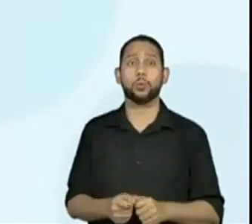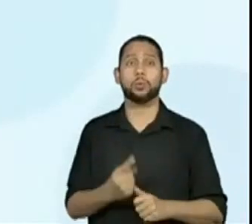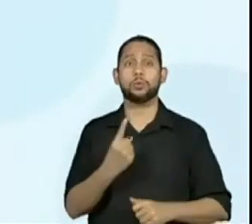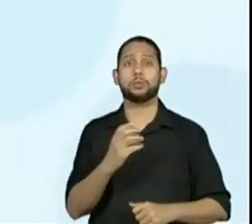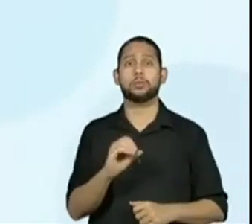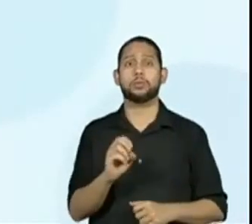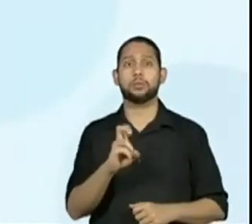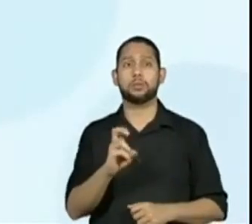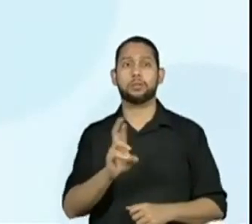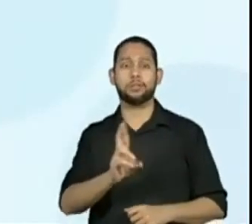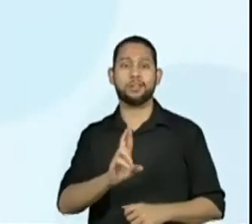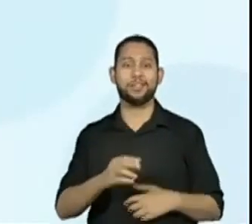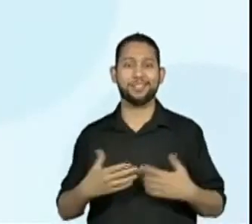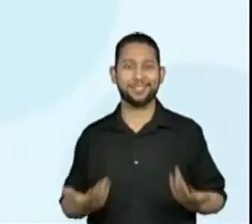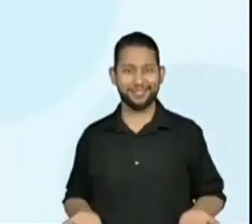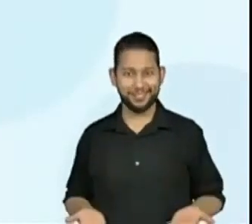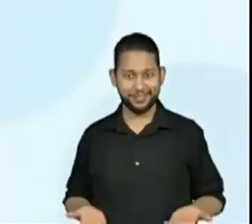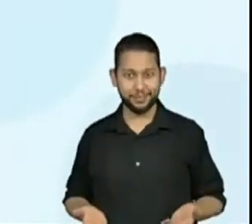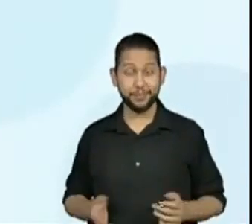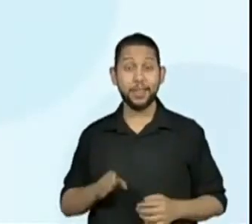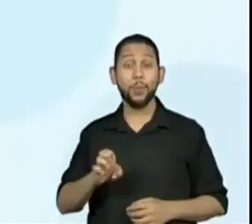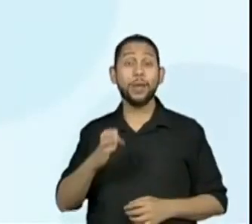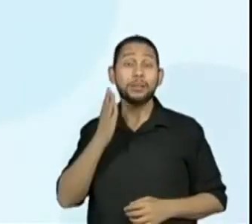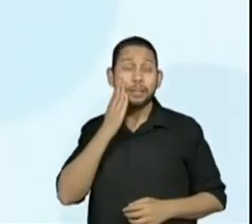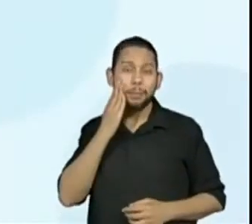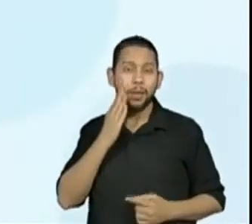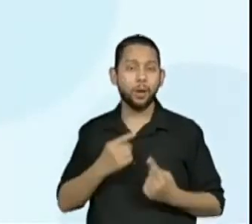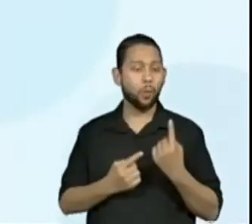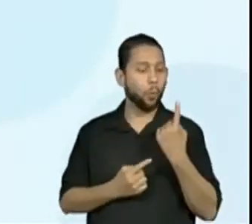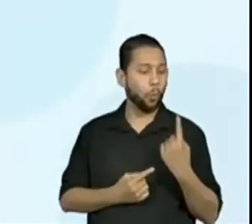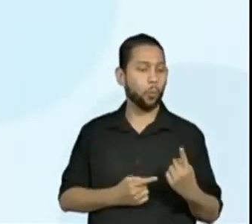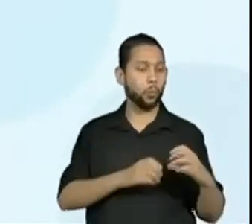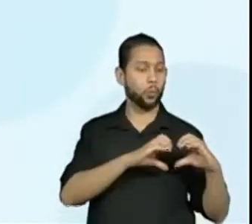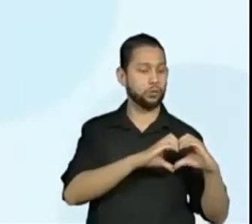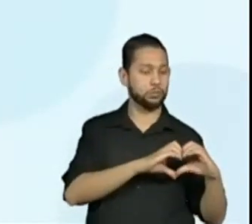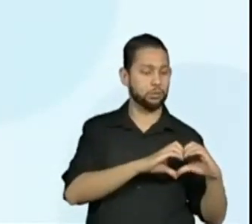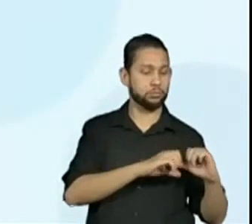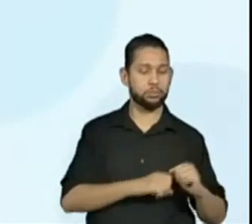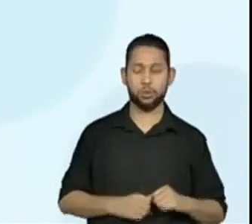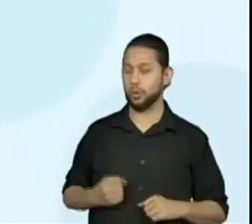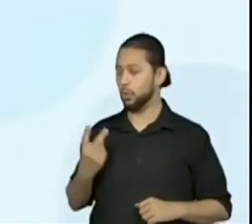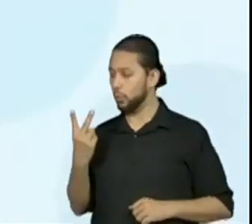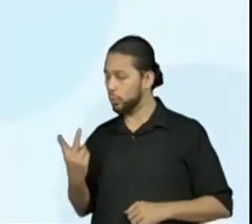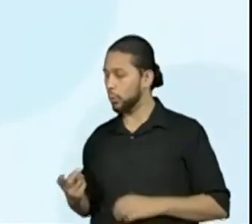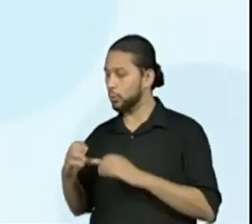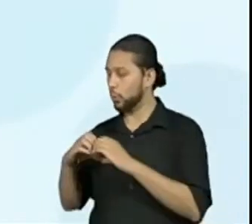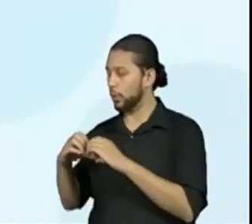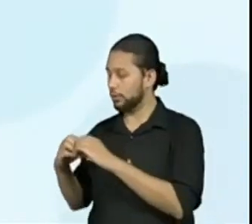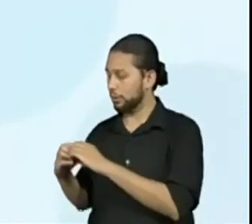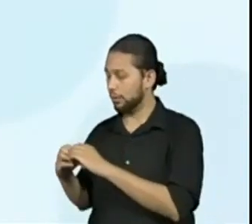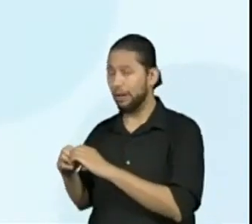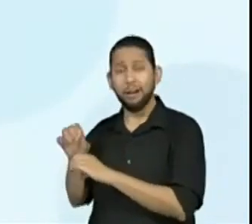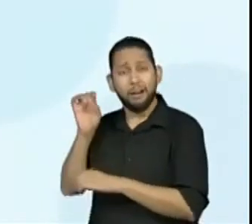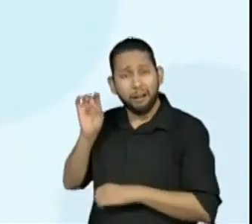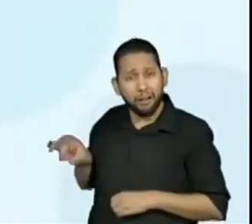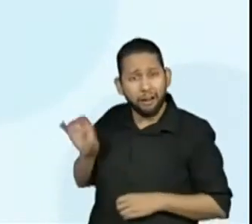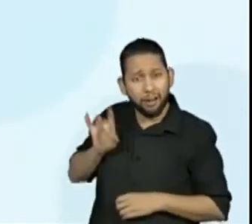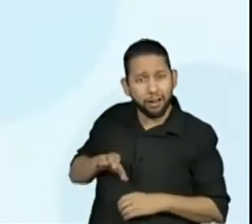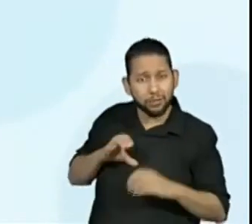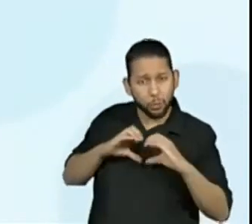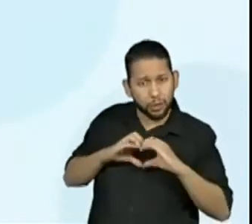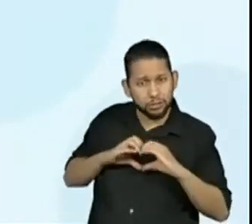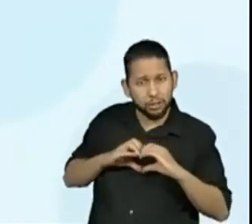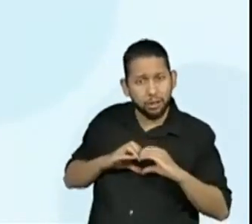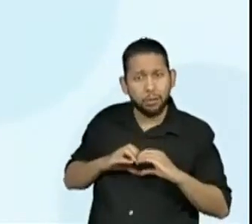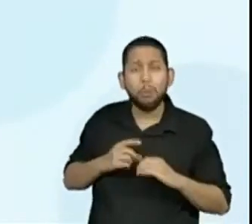saber o valor de cada coração, pegamos o valor total, que aqui